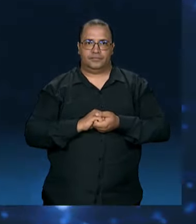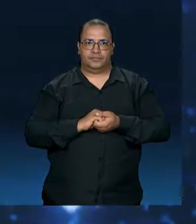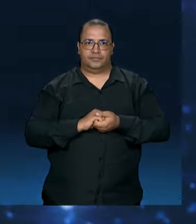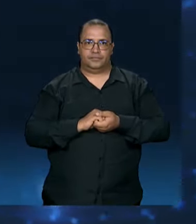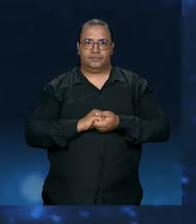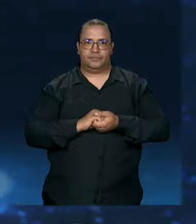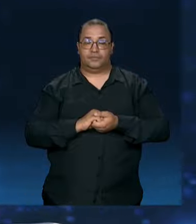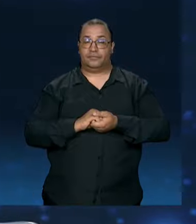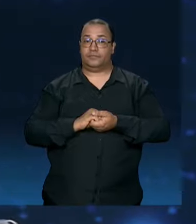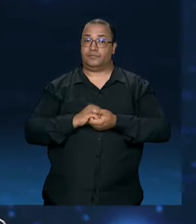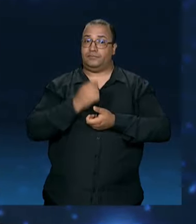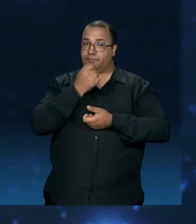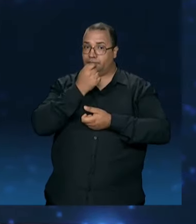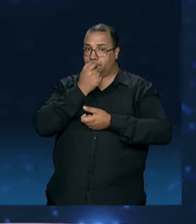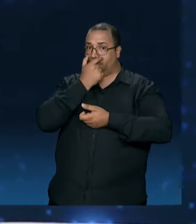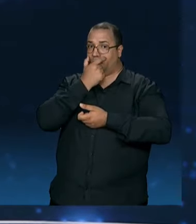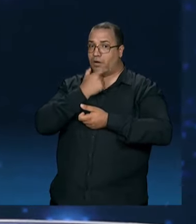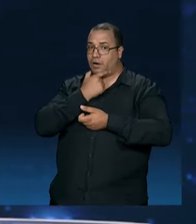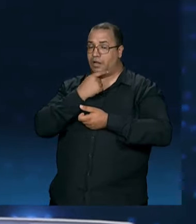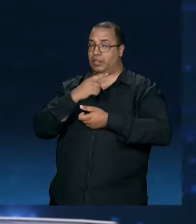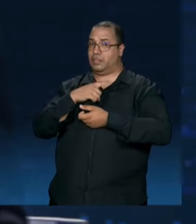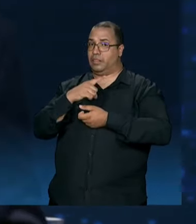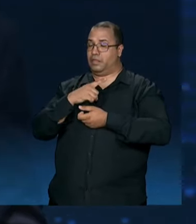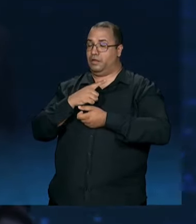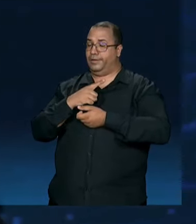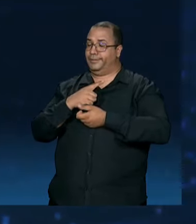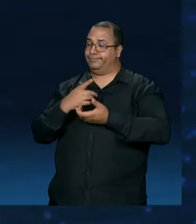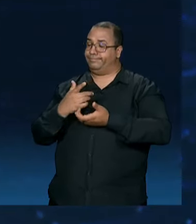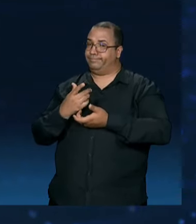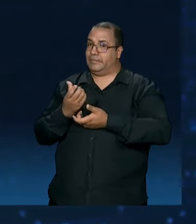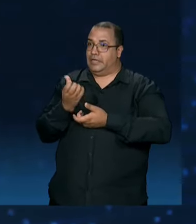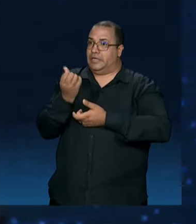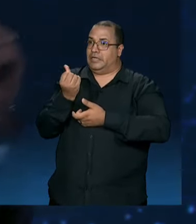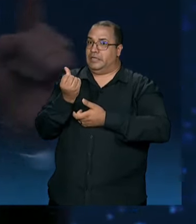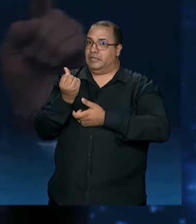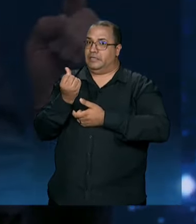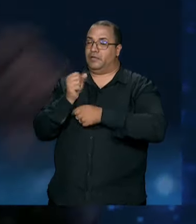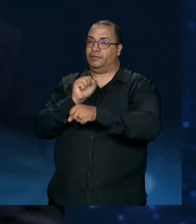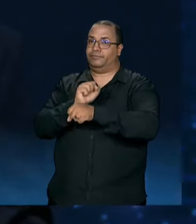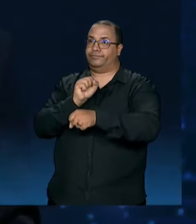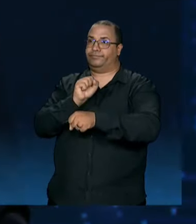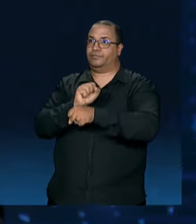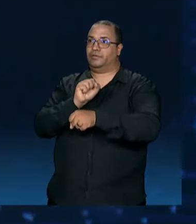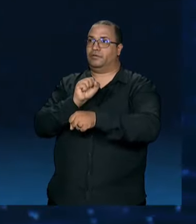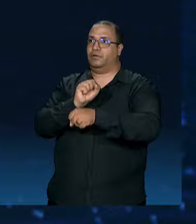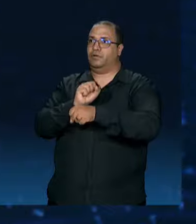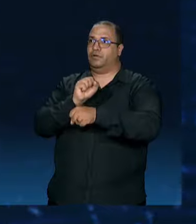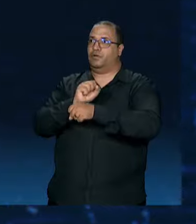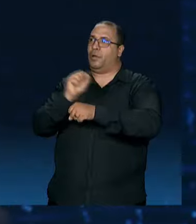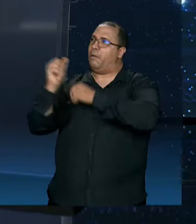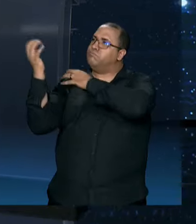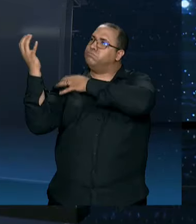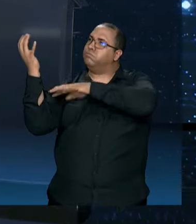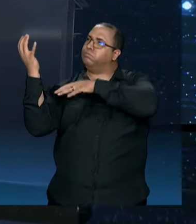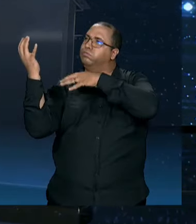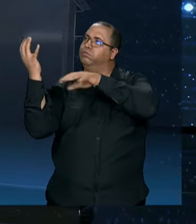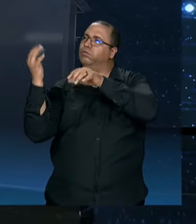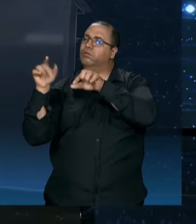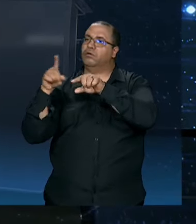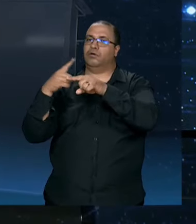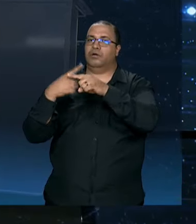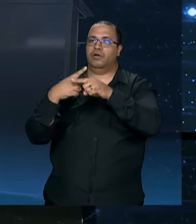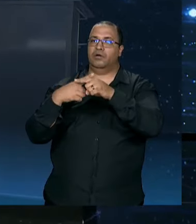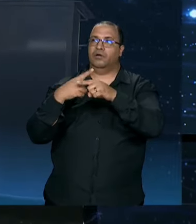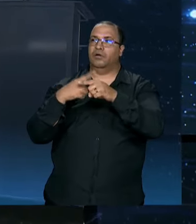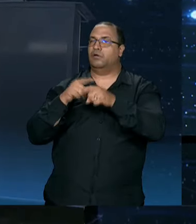Guilherme Boulos, nós temos 6 mil podas que estão pendentes da Enel fazer o corte, porque são árvores que